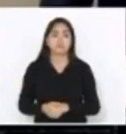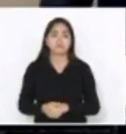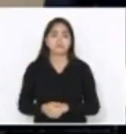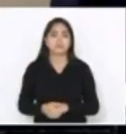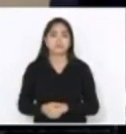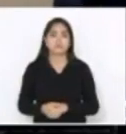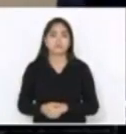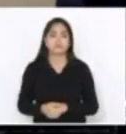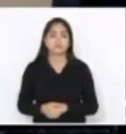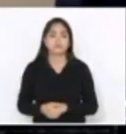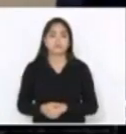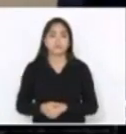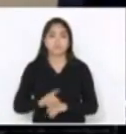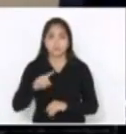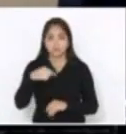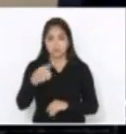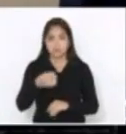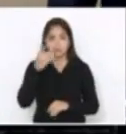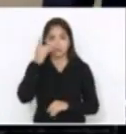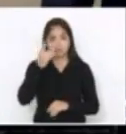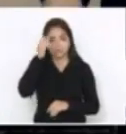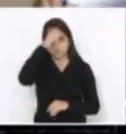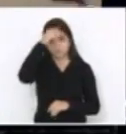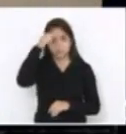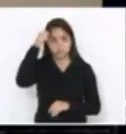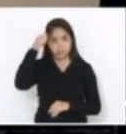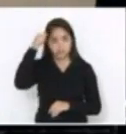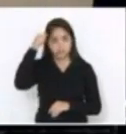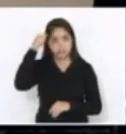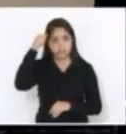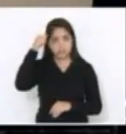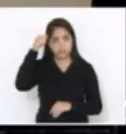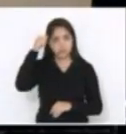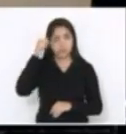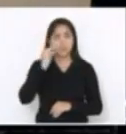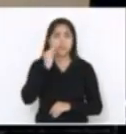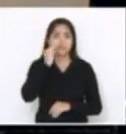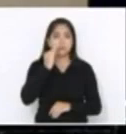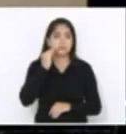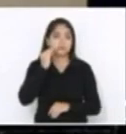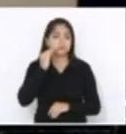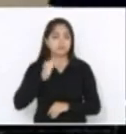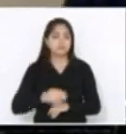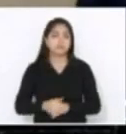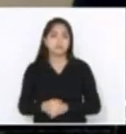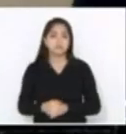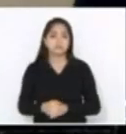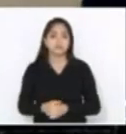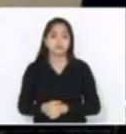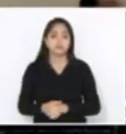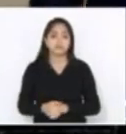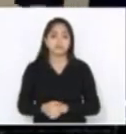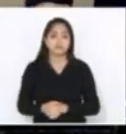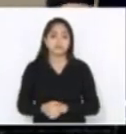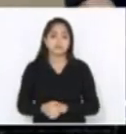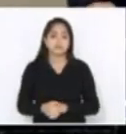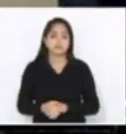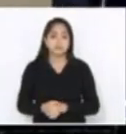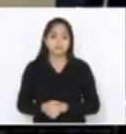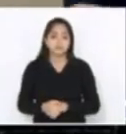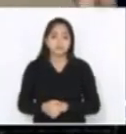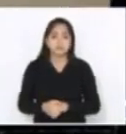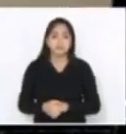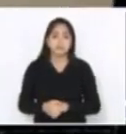Na sequência, o deputado Arsidio Matos, daí o deputado Mário Marcondes. Quando eu entrei em